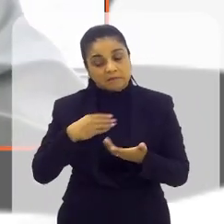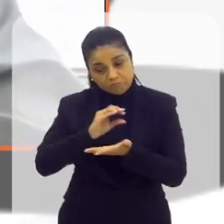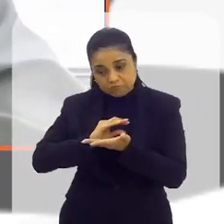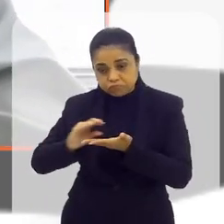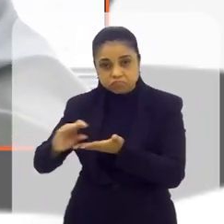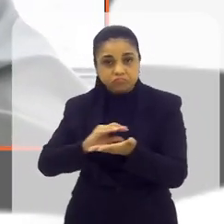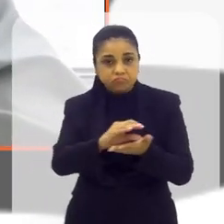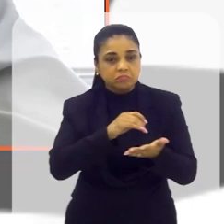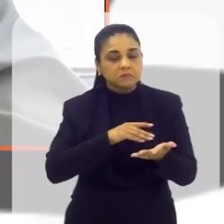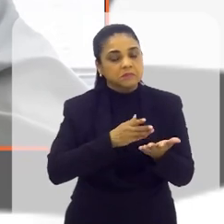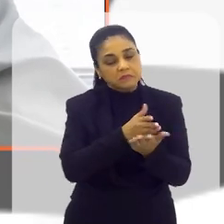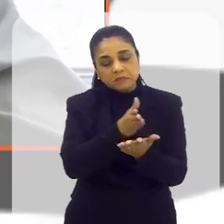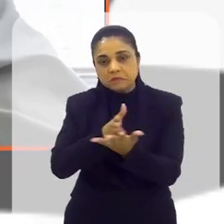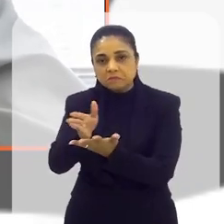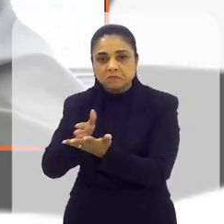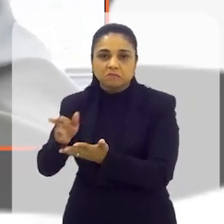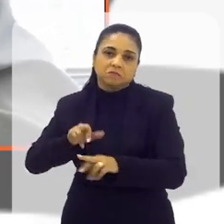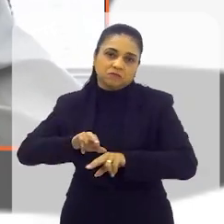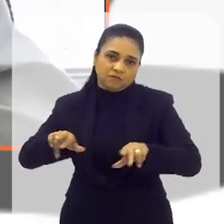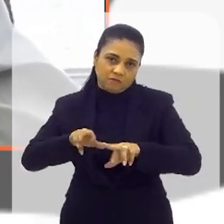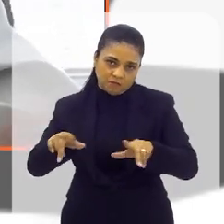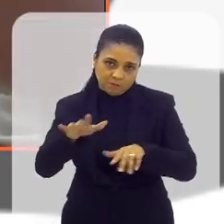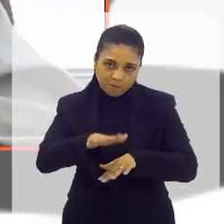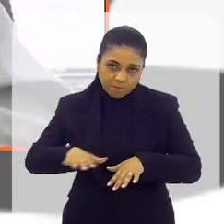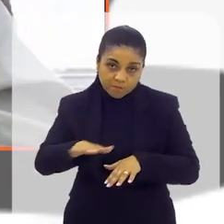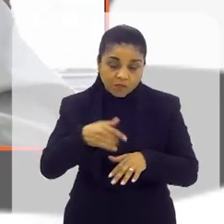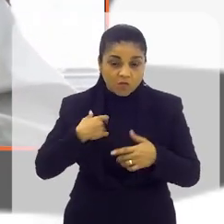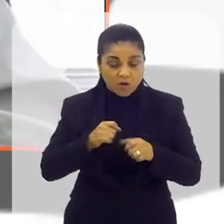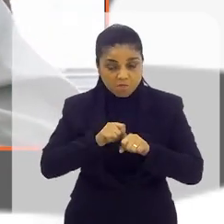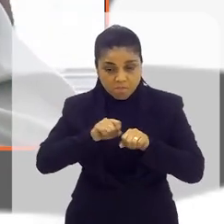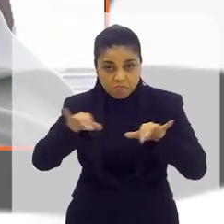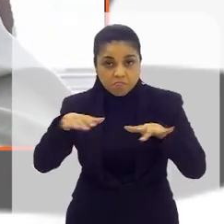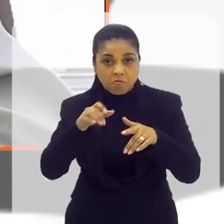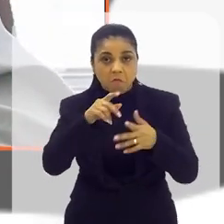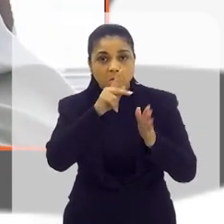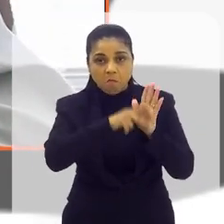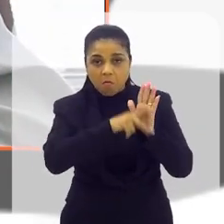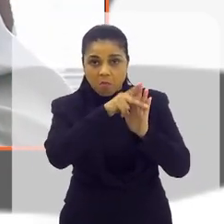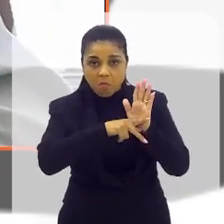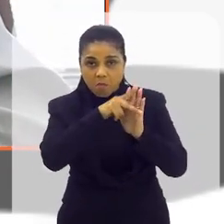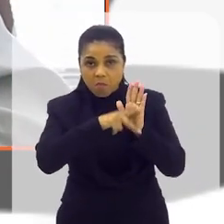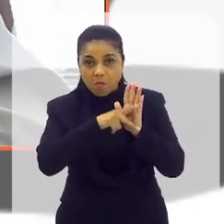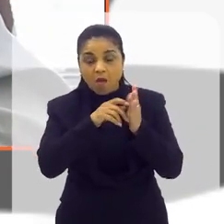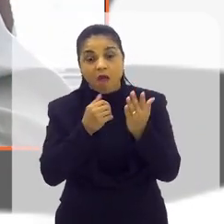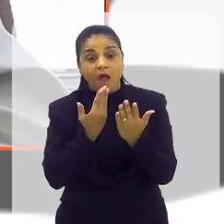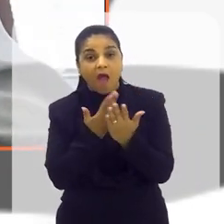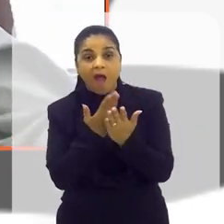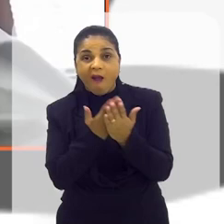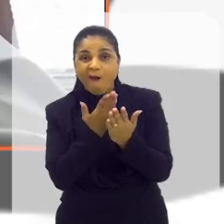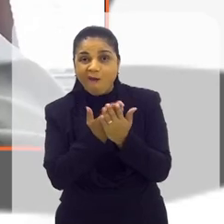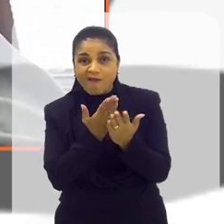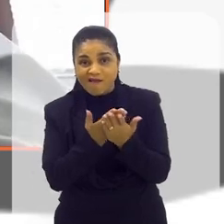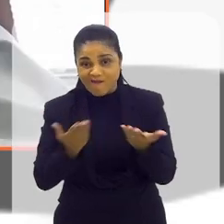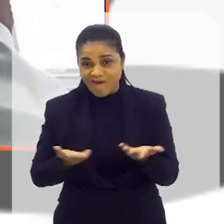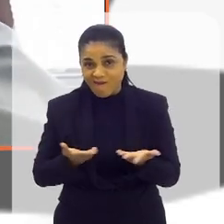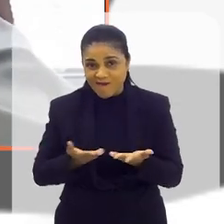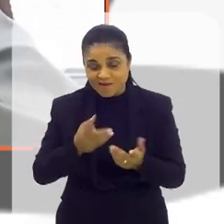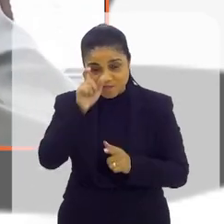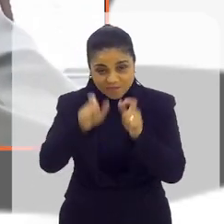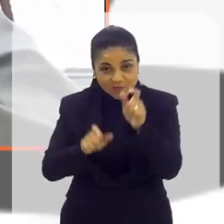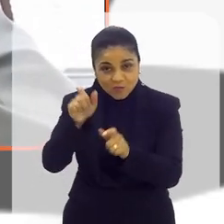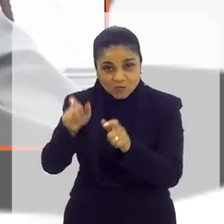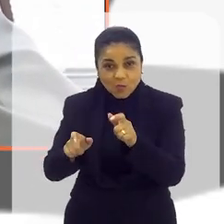setores. E agora vamos expandir esse projeto, dando aula também